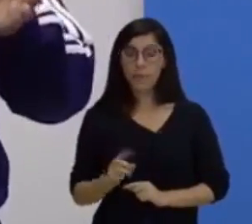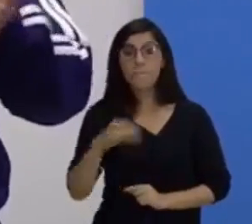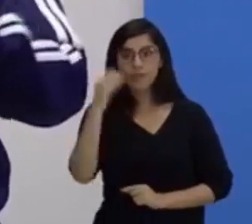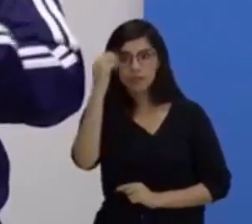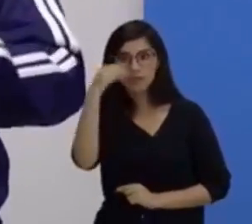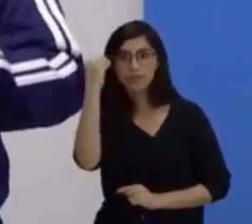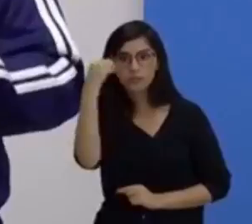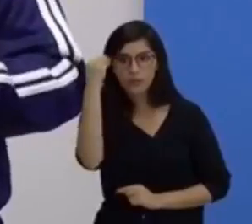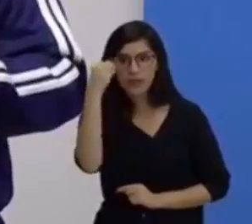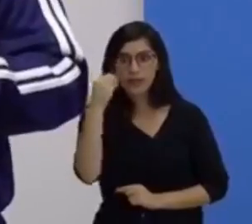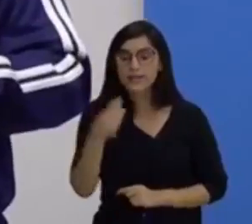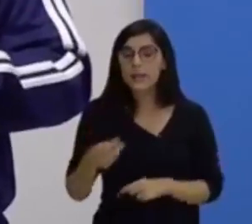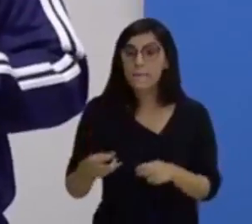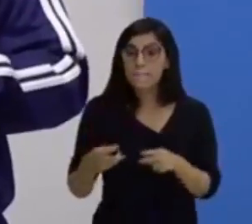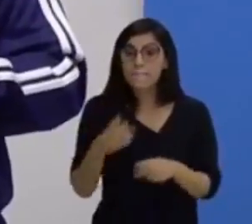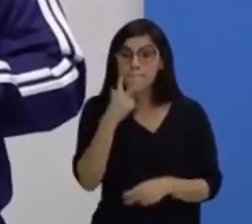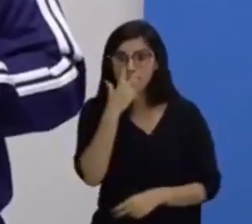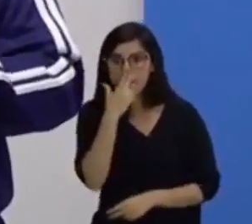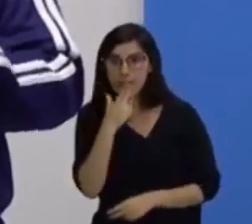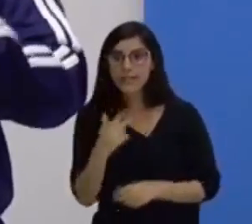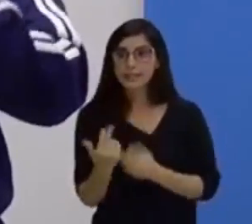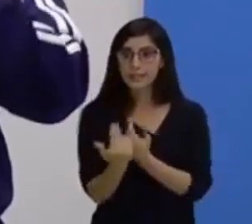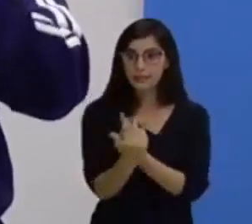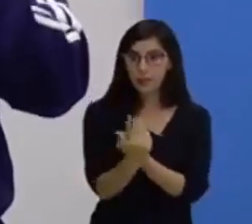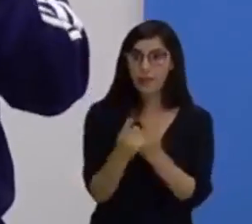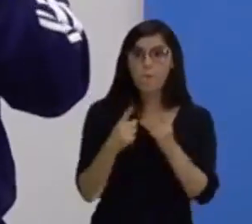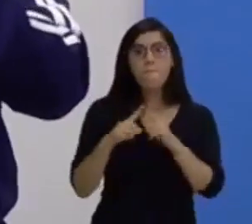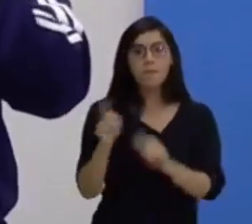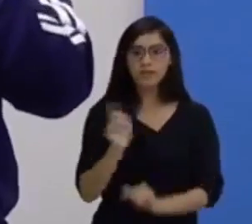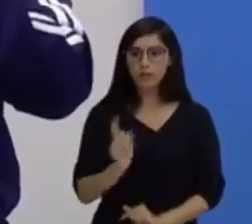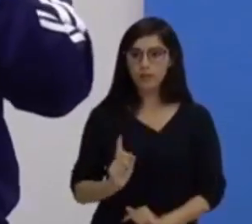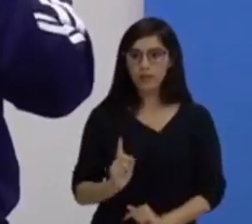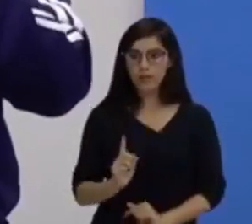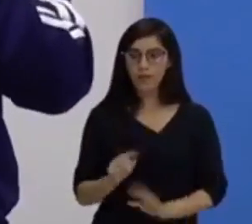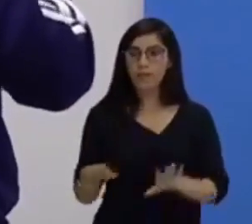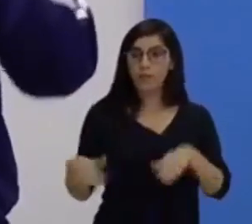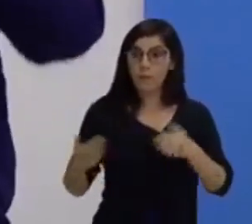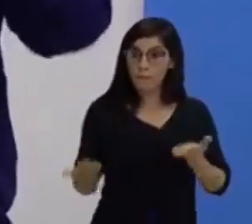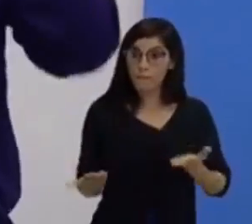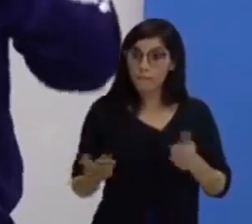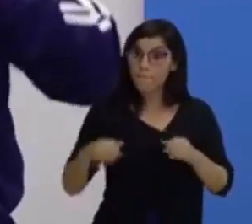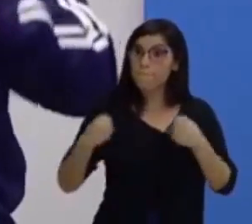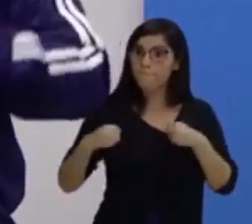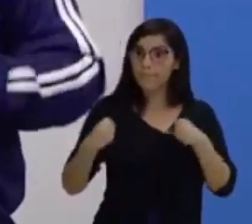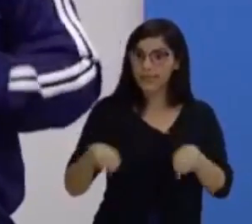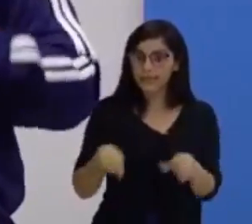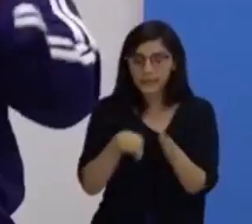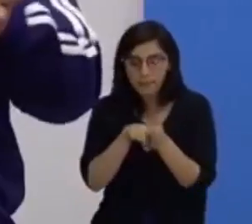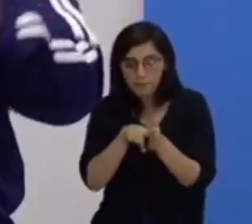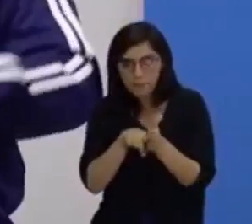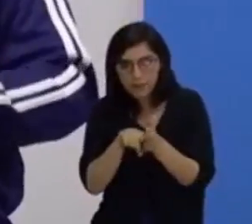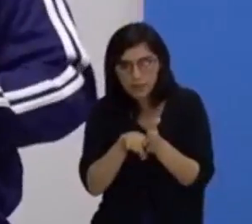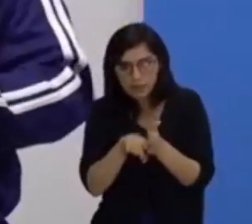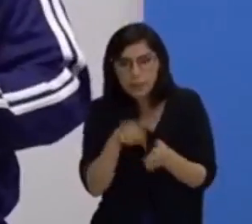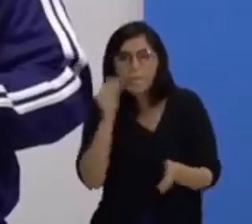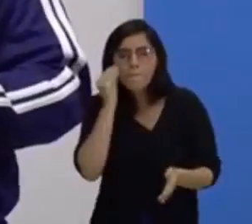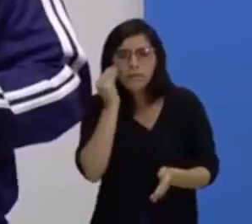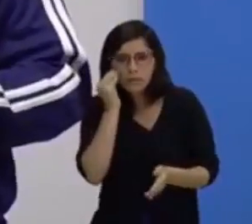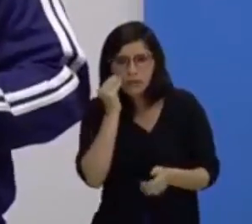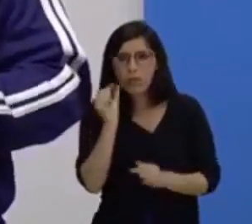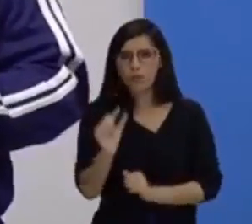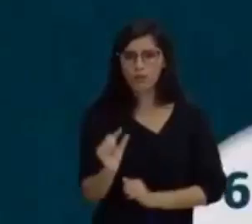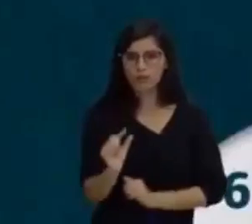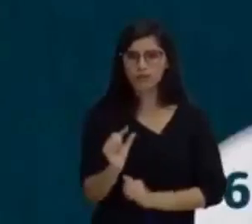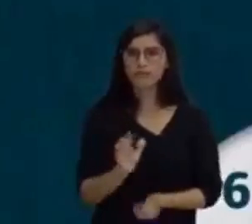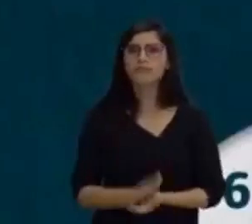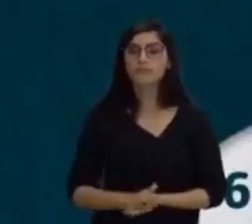ser a mesma coisa, mas não é. E é isso que eu quero que você comece a analisar um pouquinho do que a gente vem a trazer para vocês.